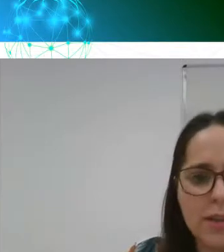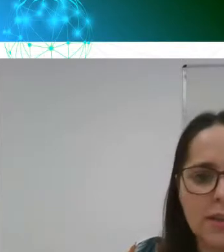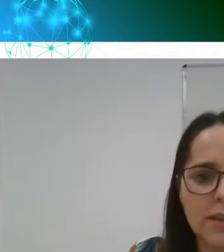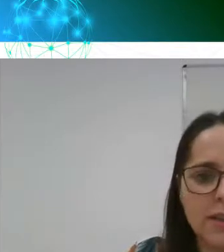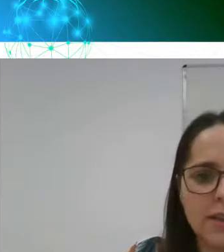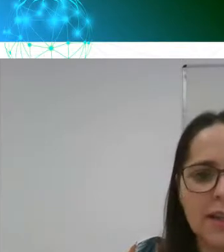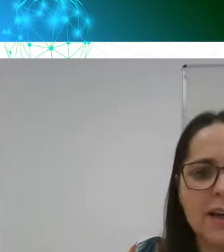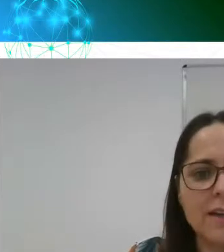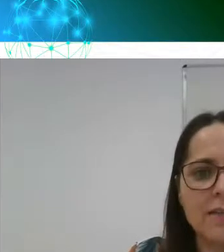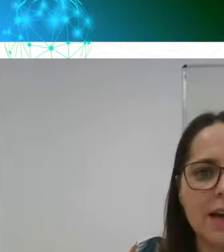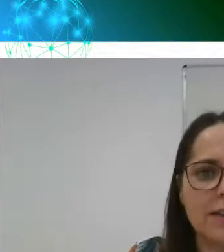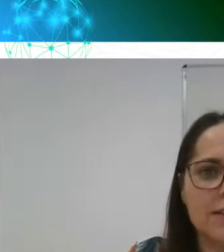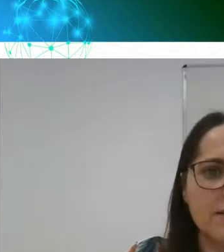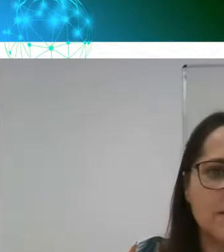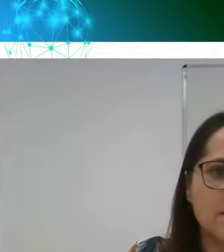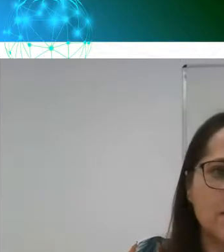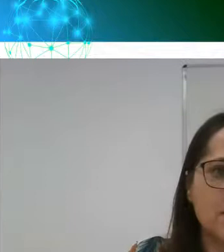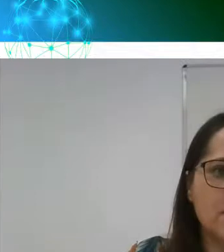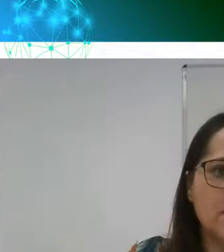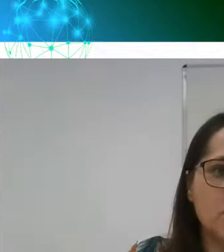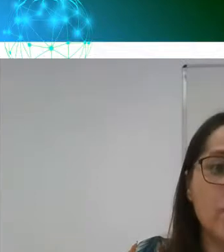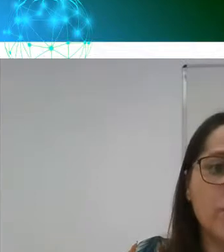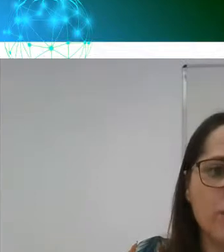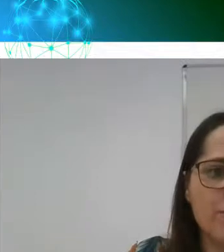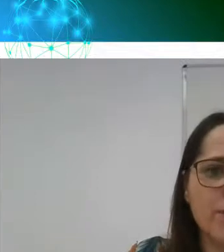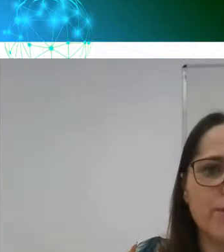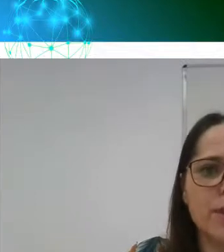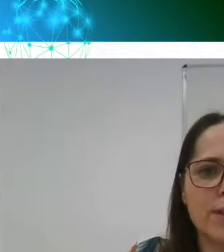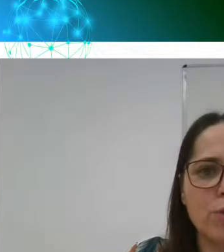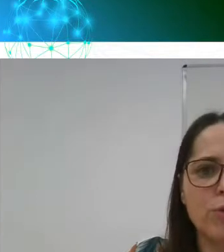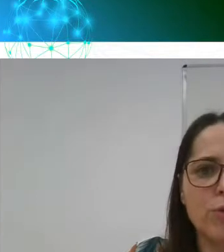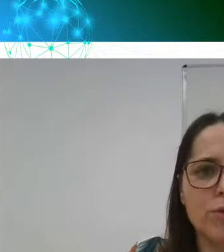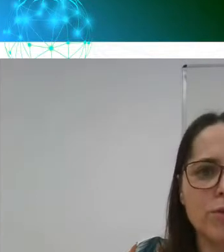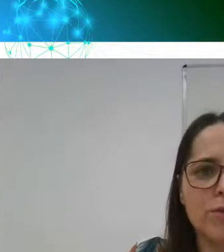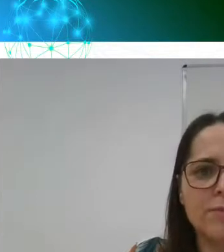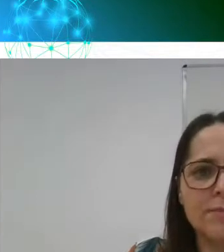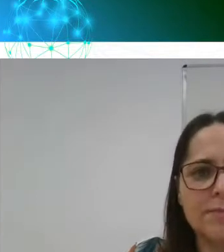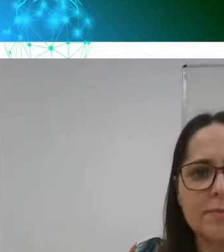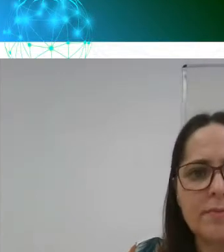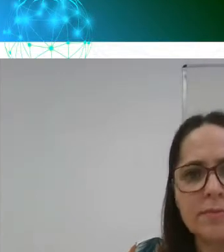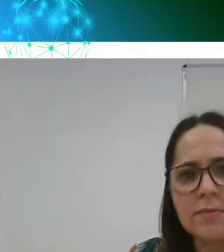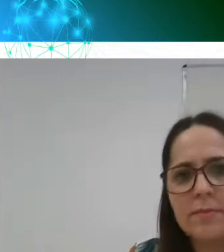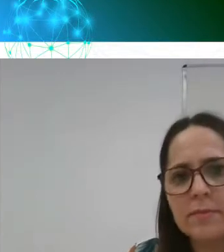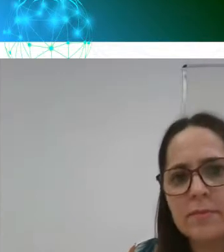realizadas, durante o evento aí, como um todo.